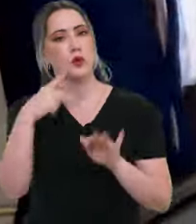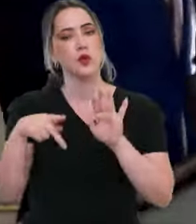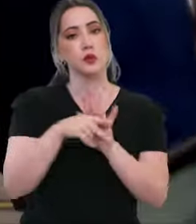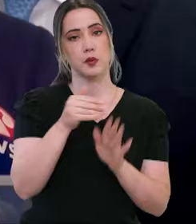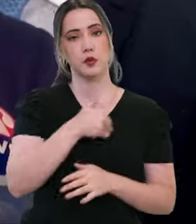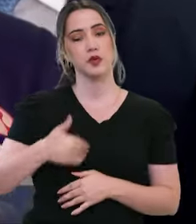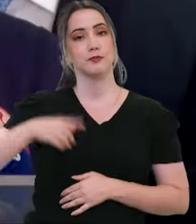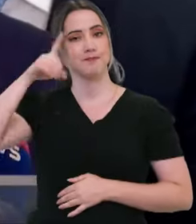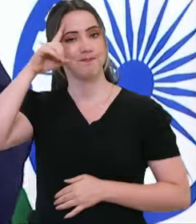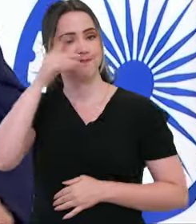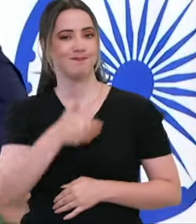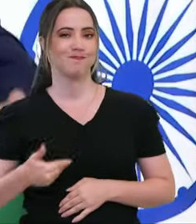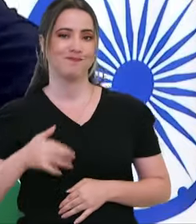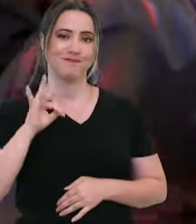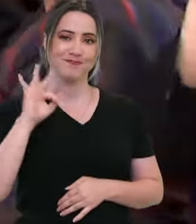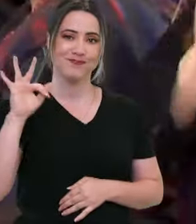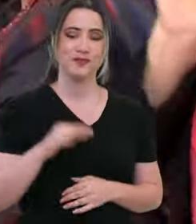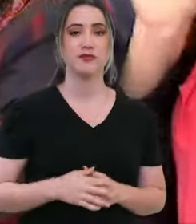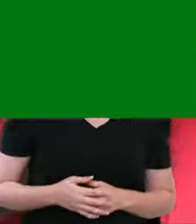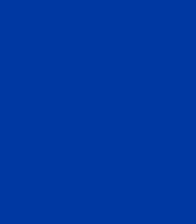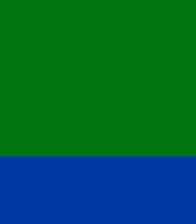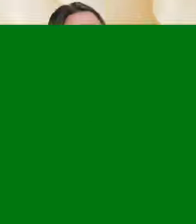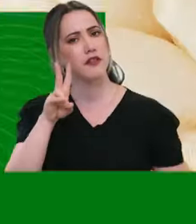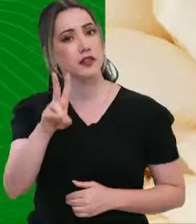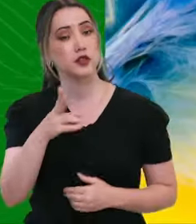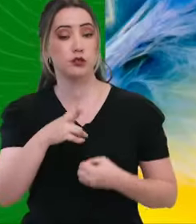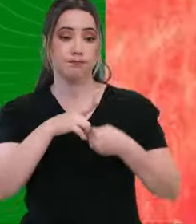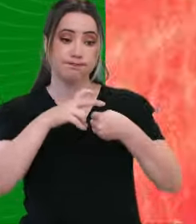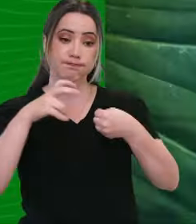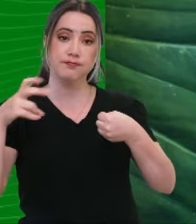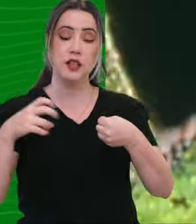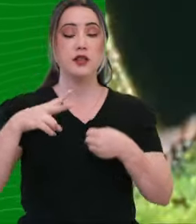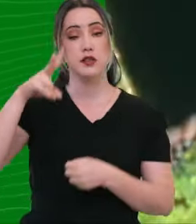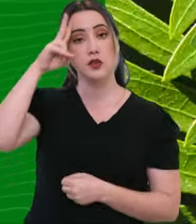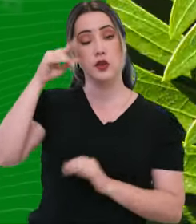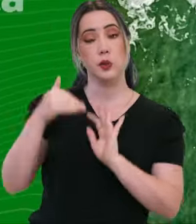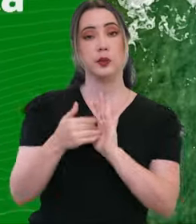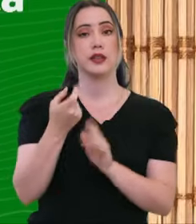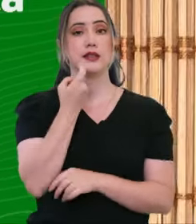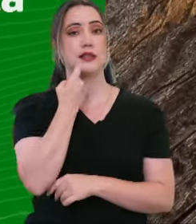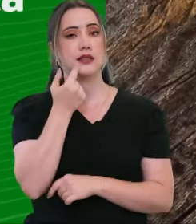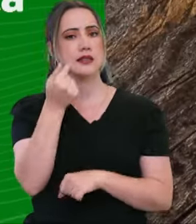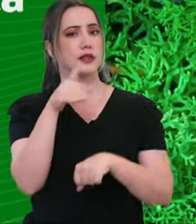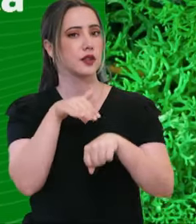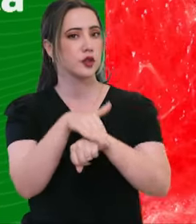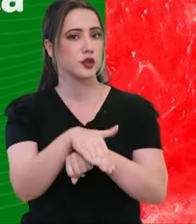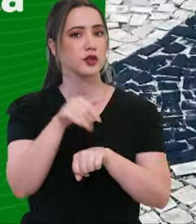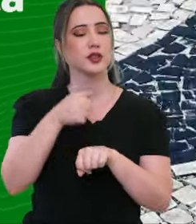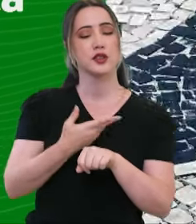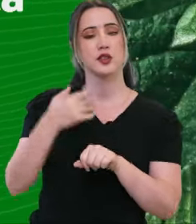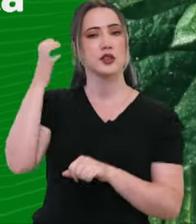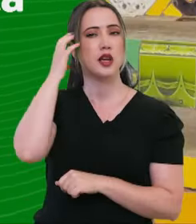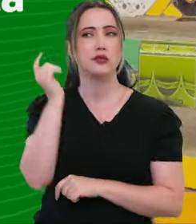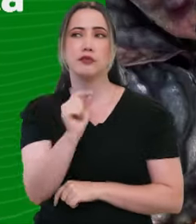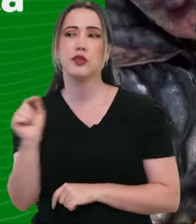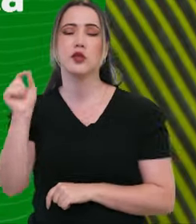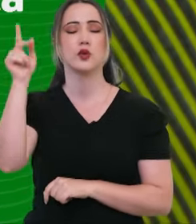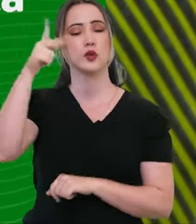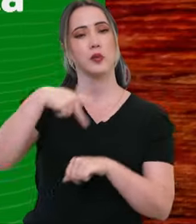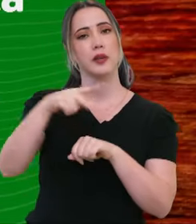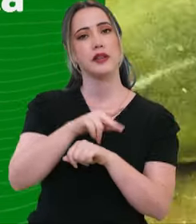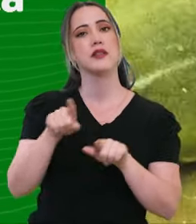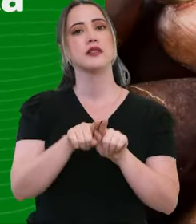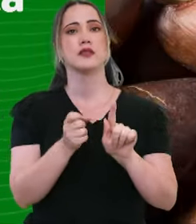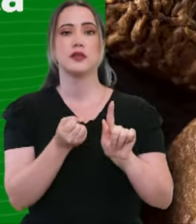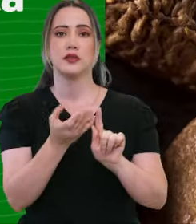públicas e o dia a dia do governo federal. Acompanhe a Voz do Brasil de segunda a sexta, a partir das sete da noite, nas rádios de